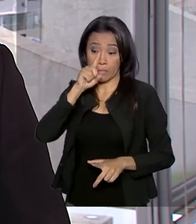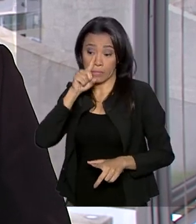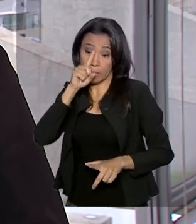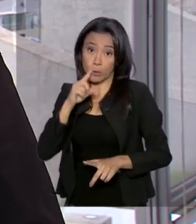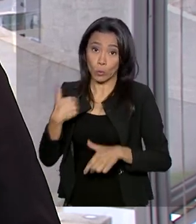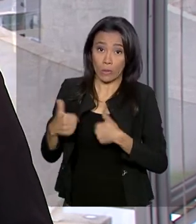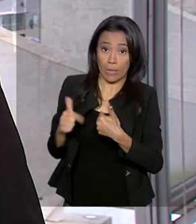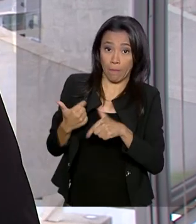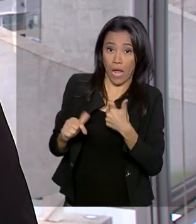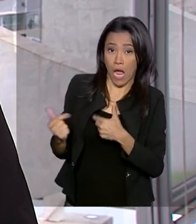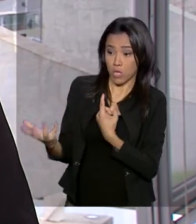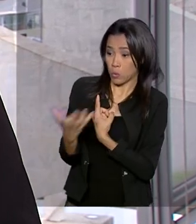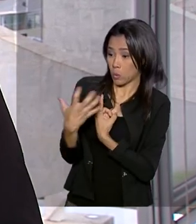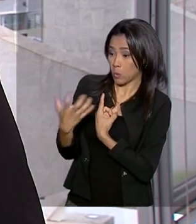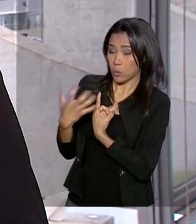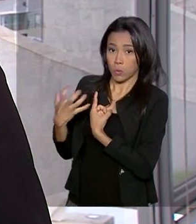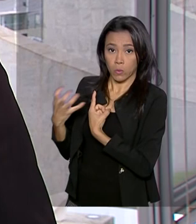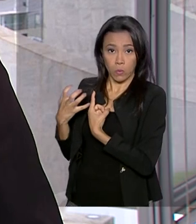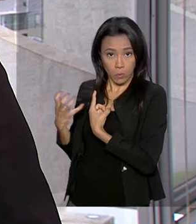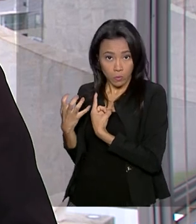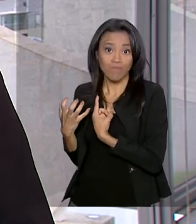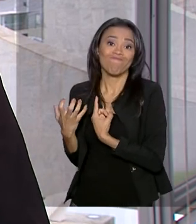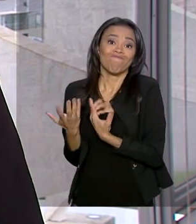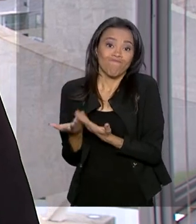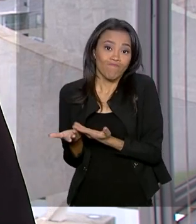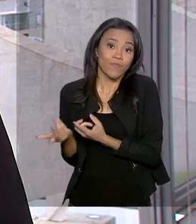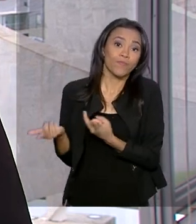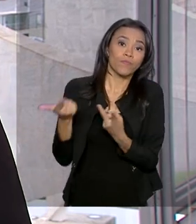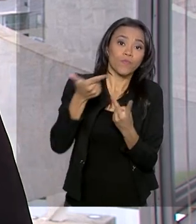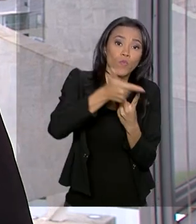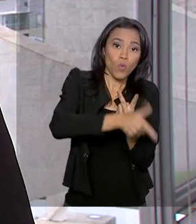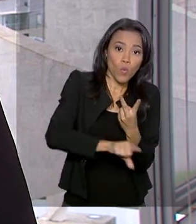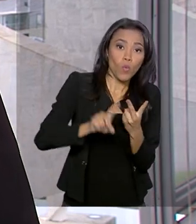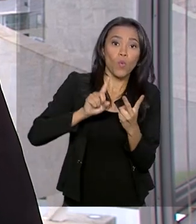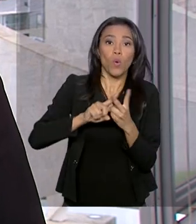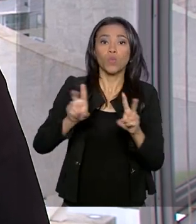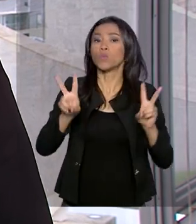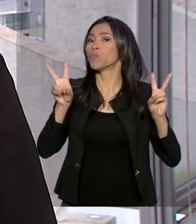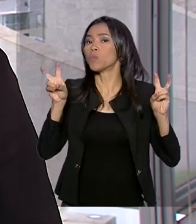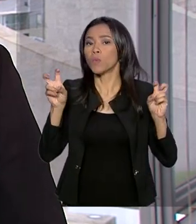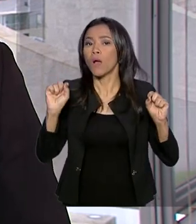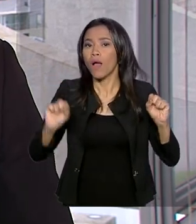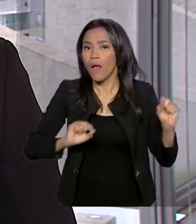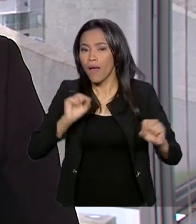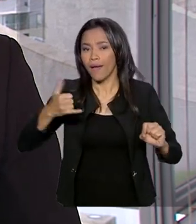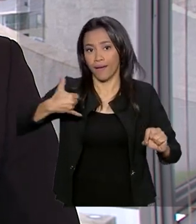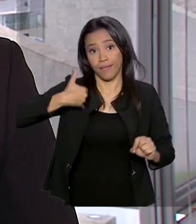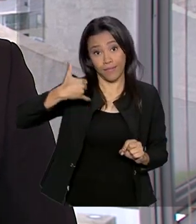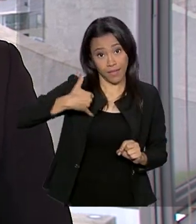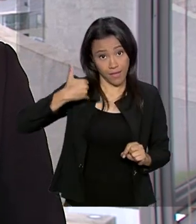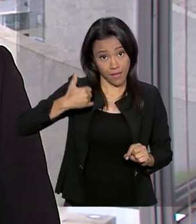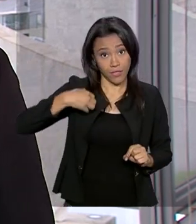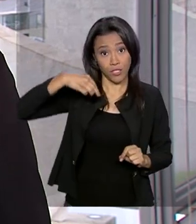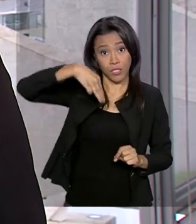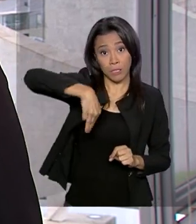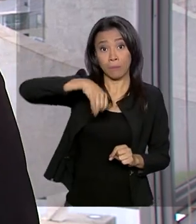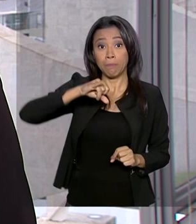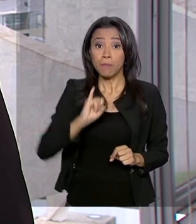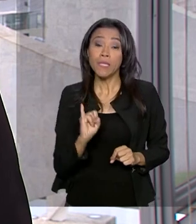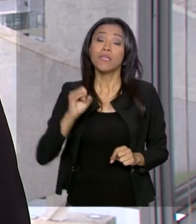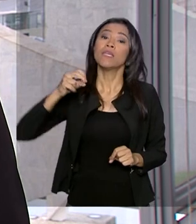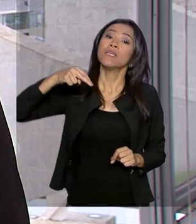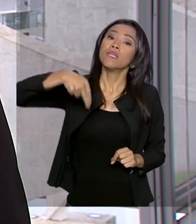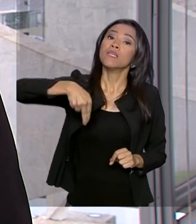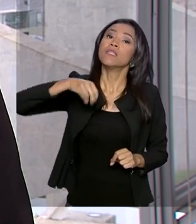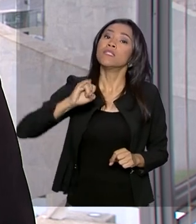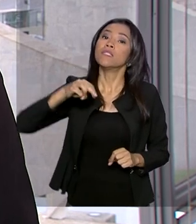no caso é o que a gente chama de periculosidade. O outro destaque trata exatamente da definição da idade mínima de aposentadoria para